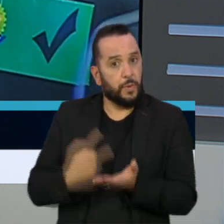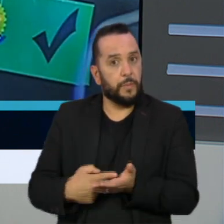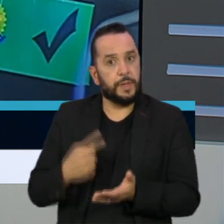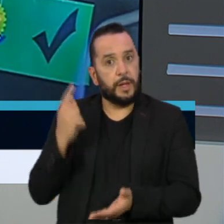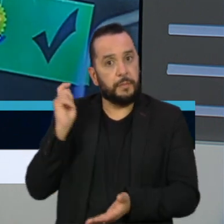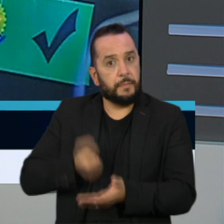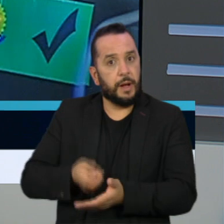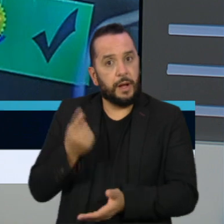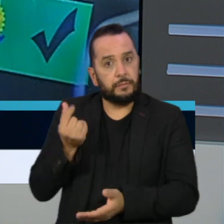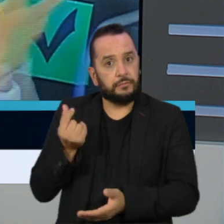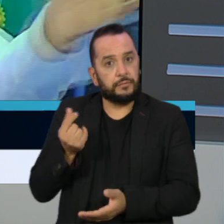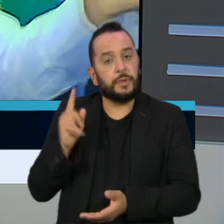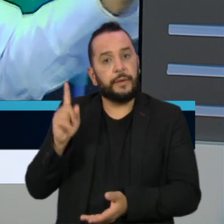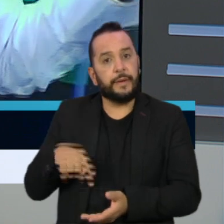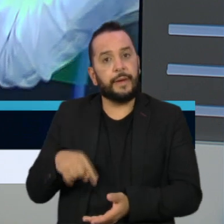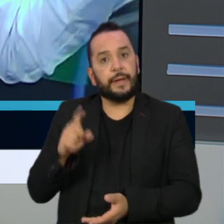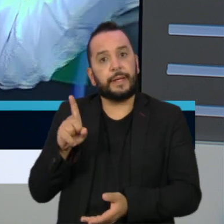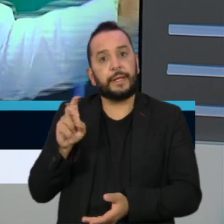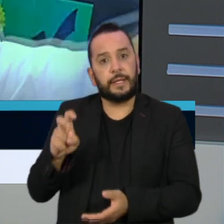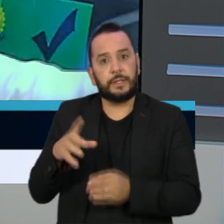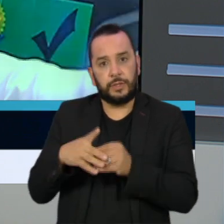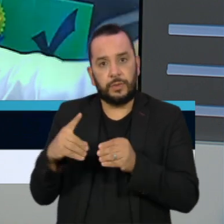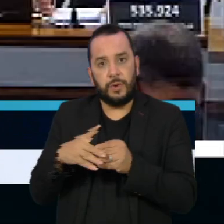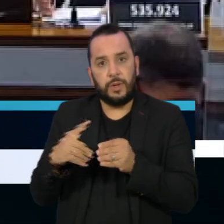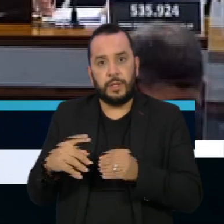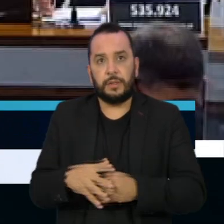governo brasileiro foi de 15 dólares.